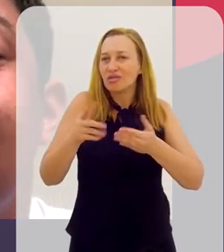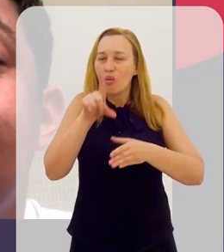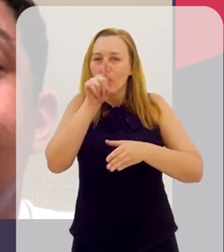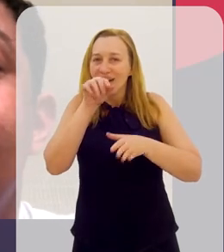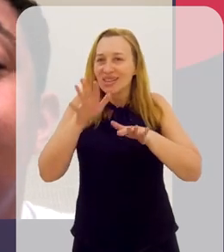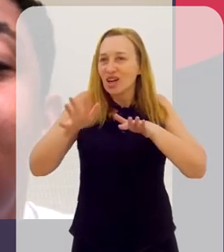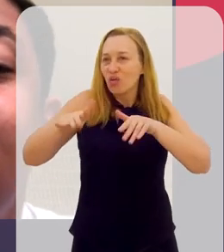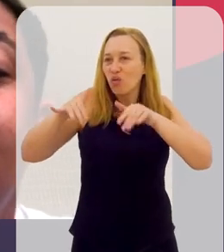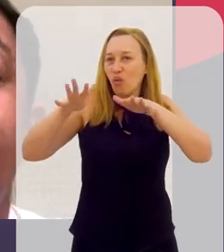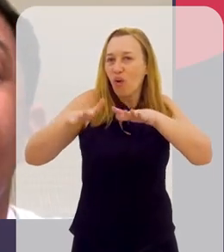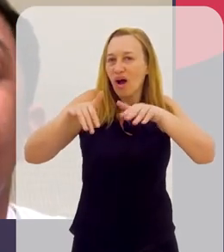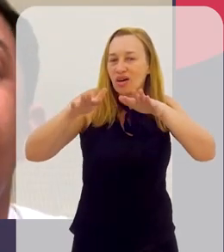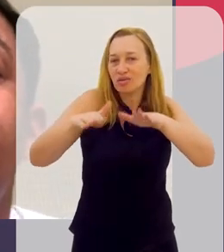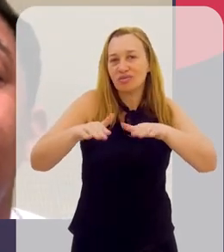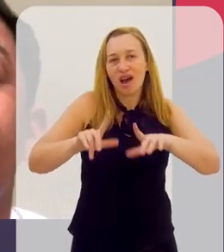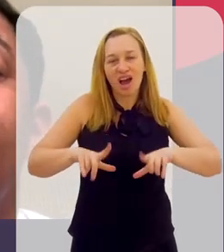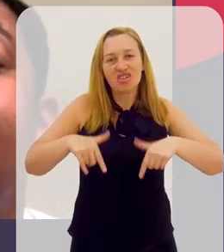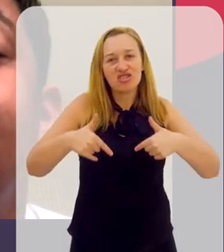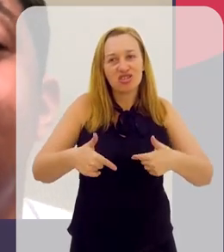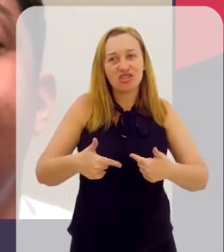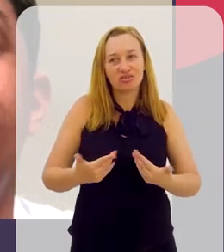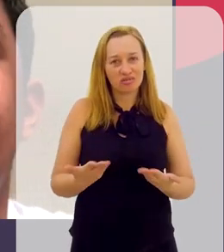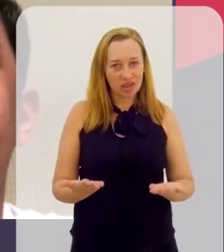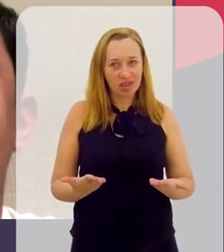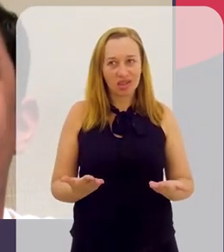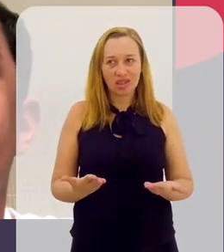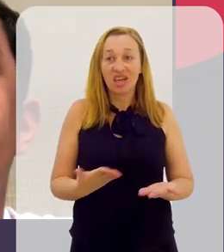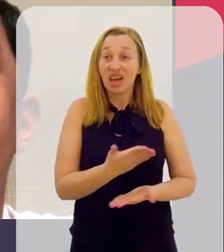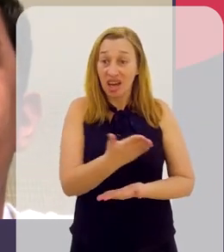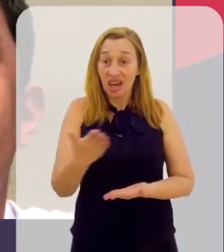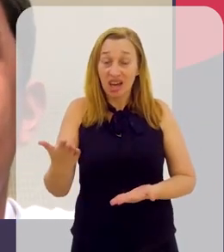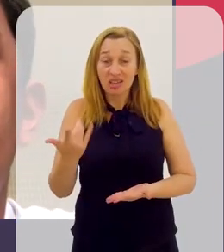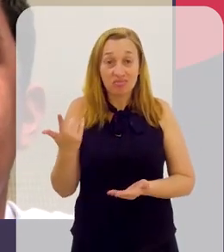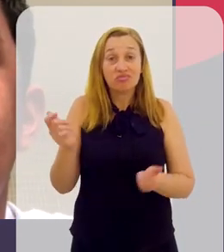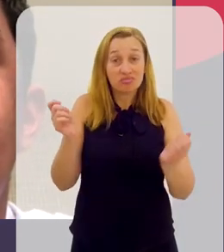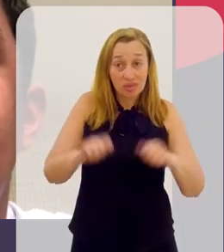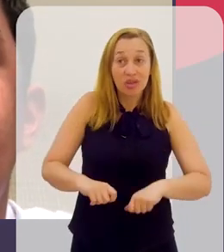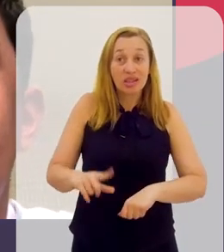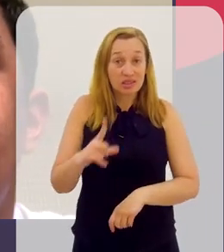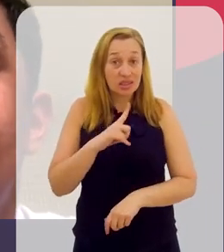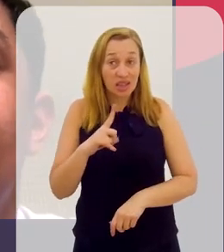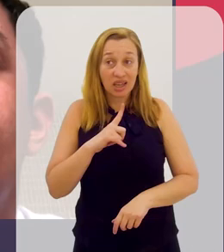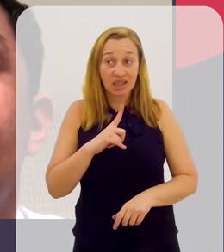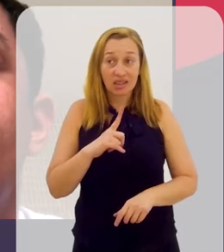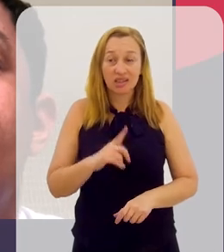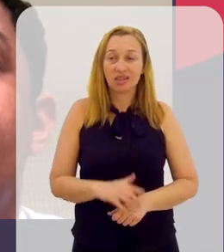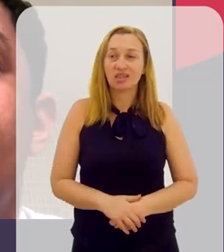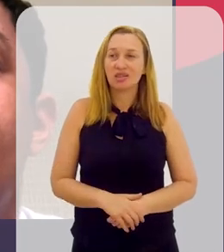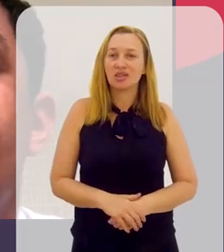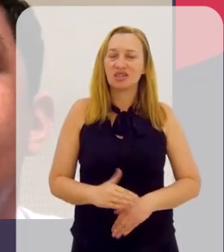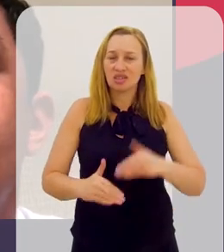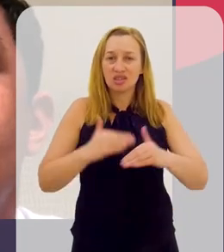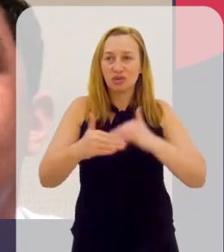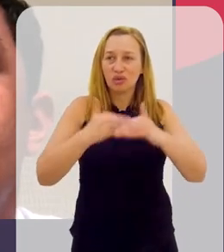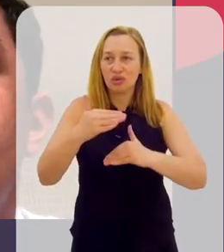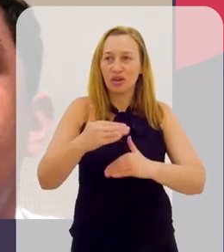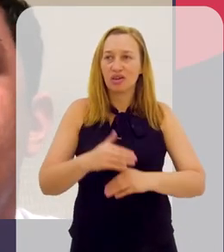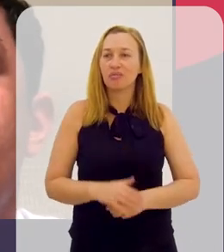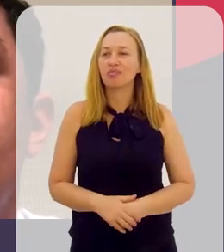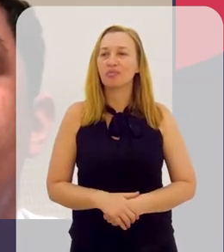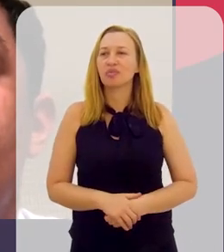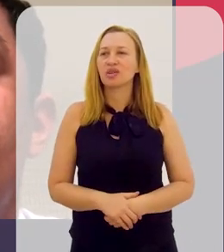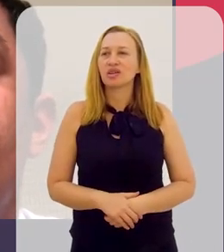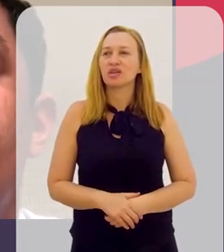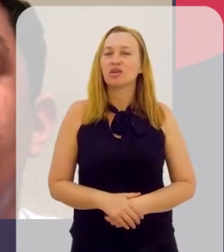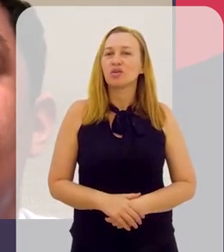voo de céu de brigadeiro, é com eles. São eles que são capazes. Então, o grande